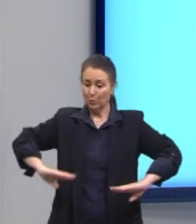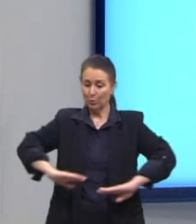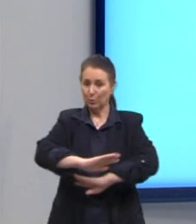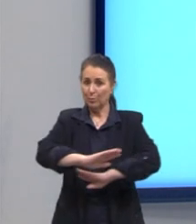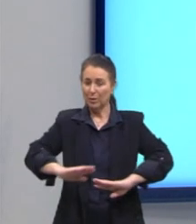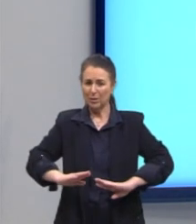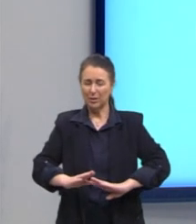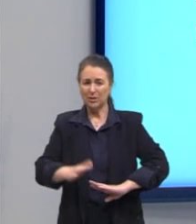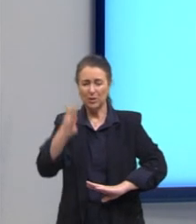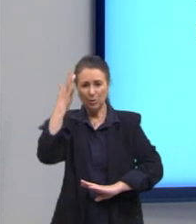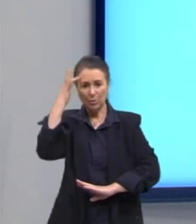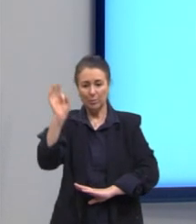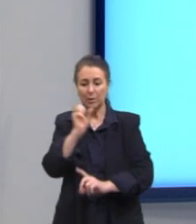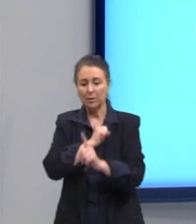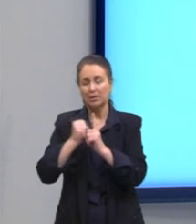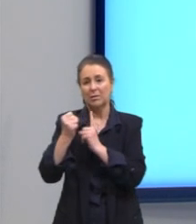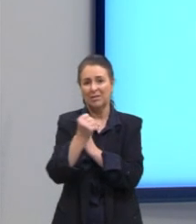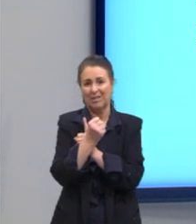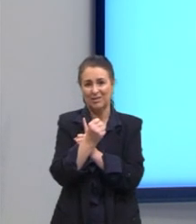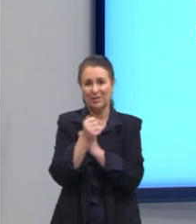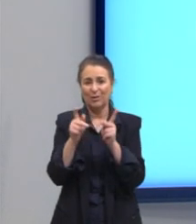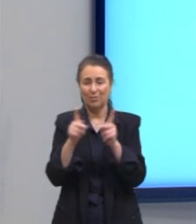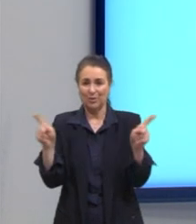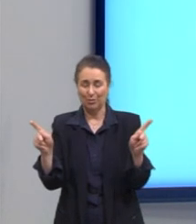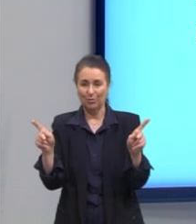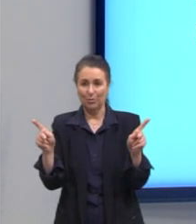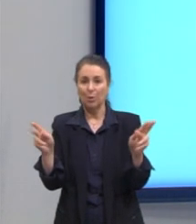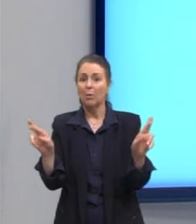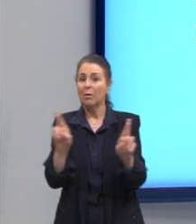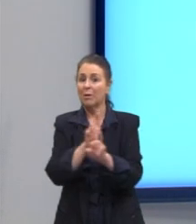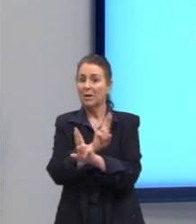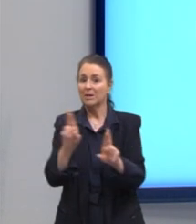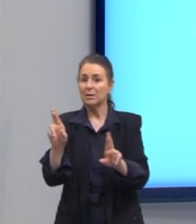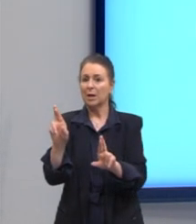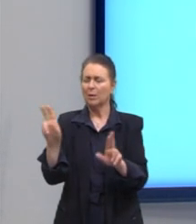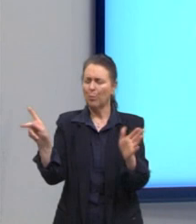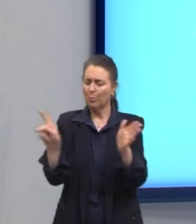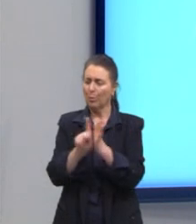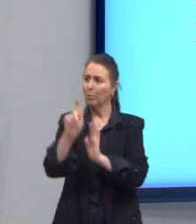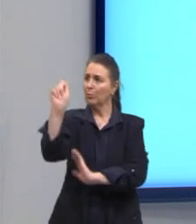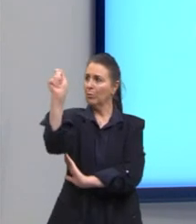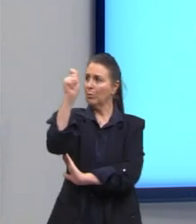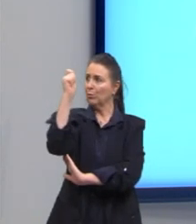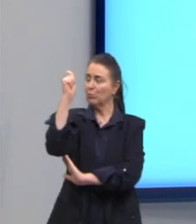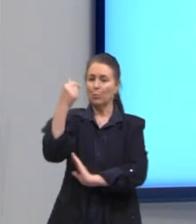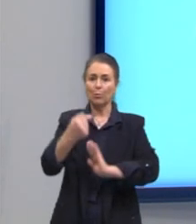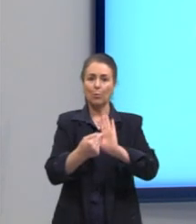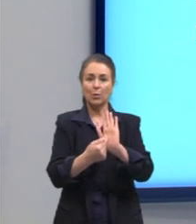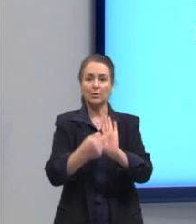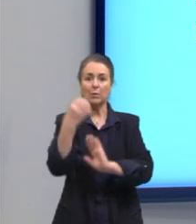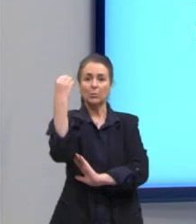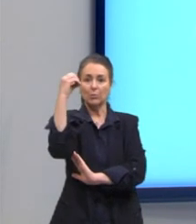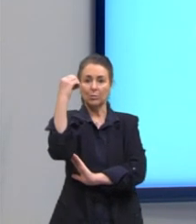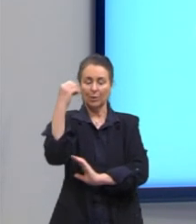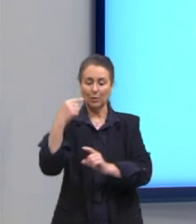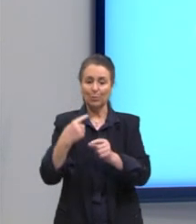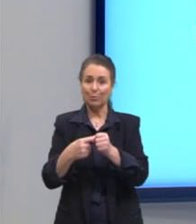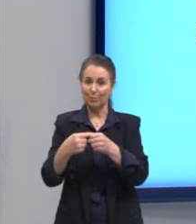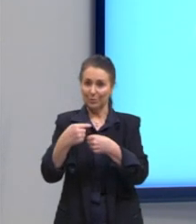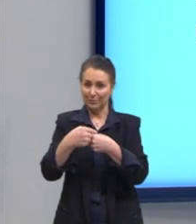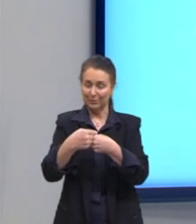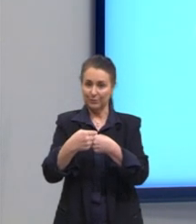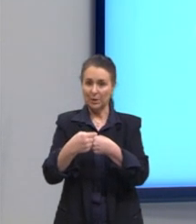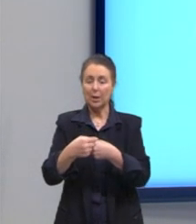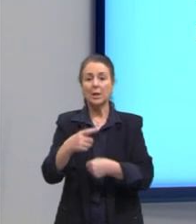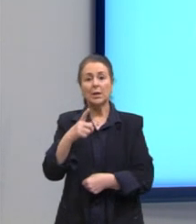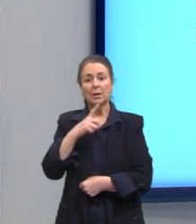era a sociedade lá naquela época, a sociedade bem relacionada ao gaúcho, né, como era Porto Alegre nesse contexto. E